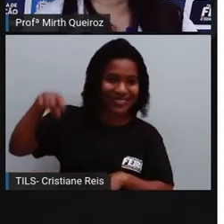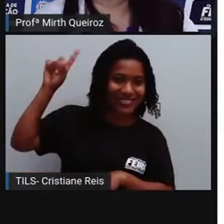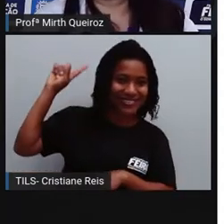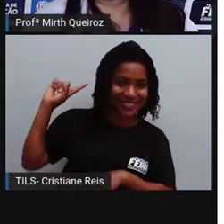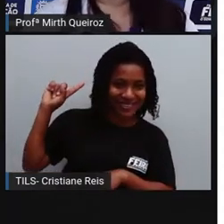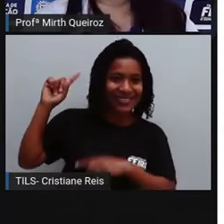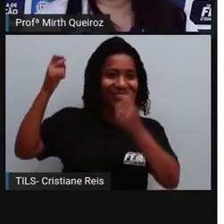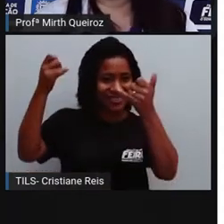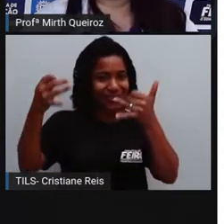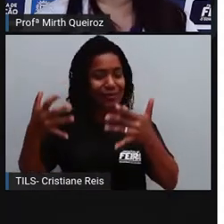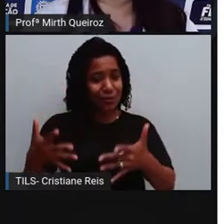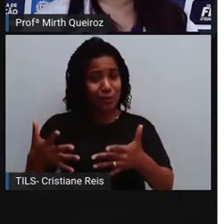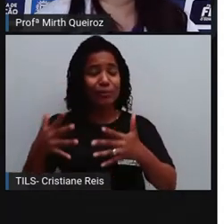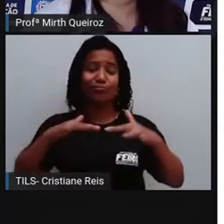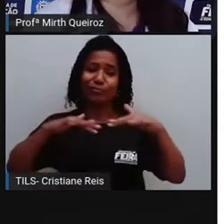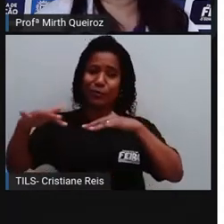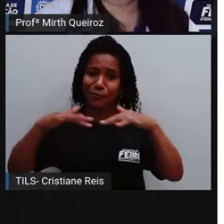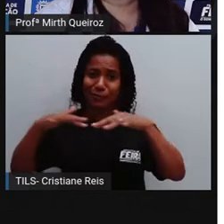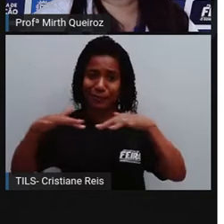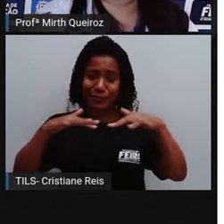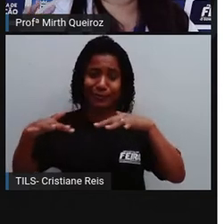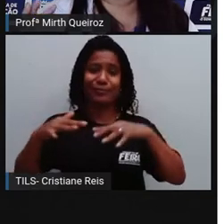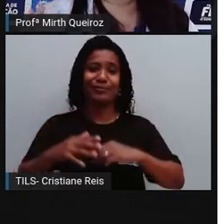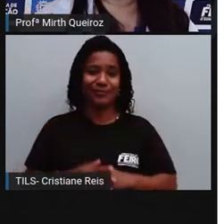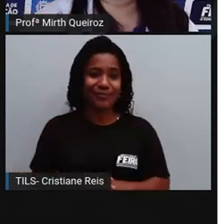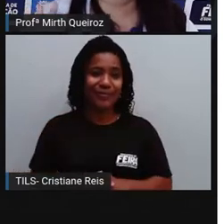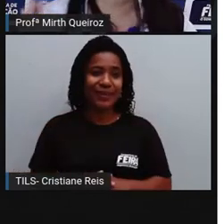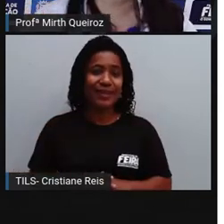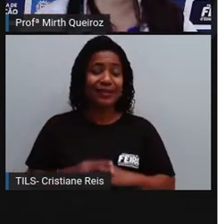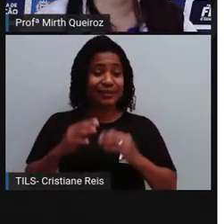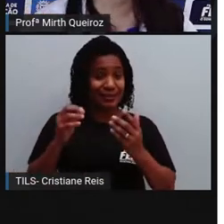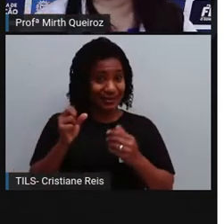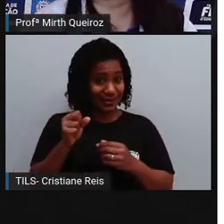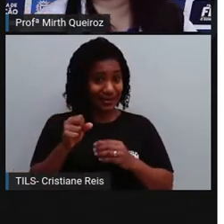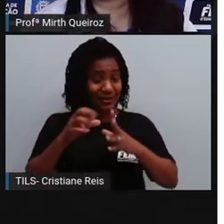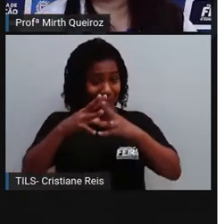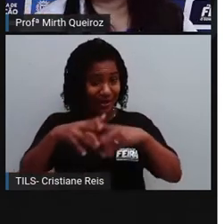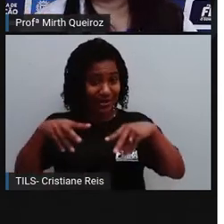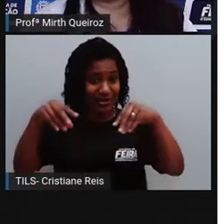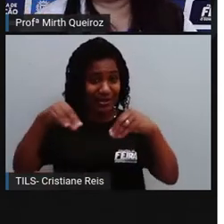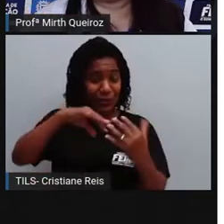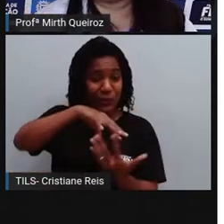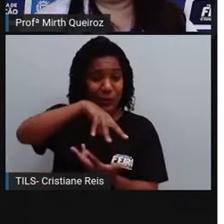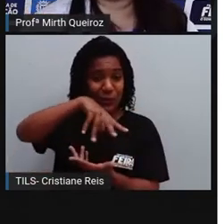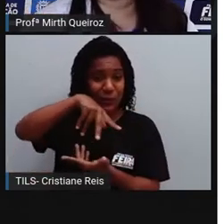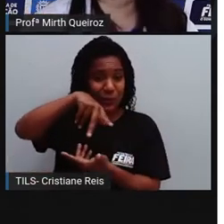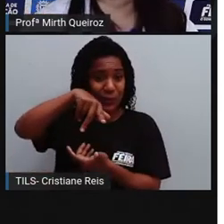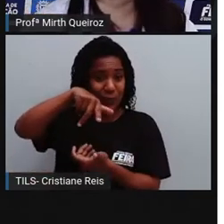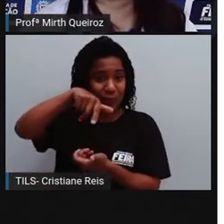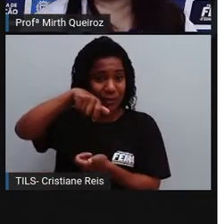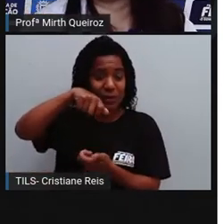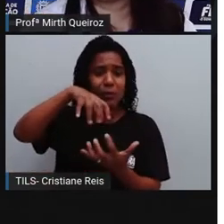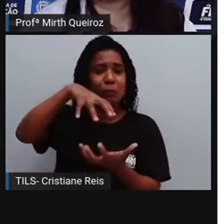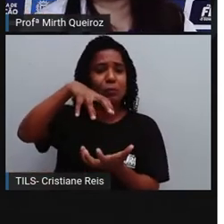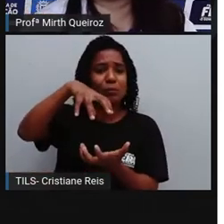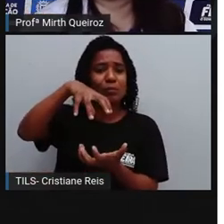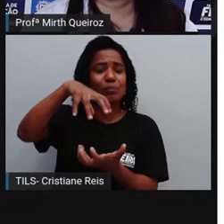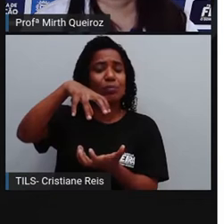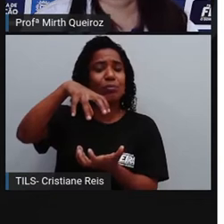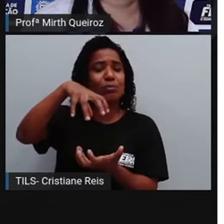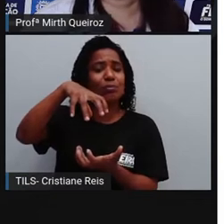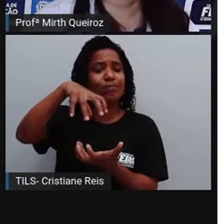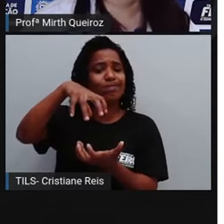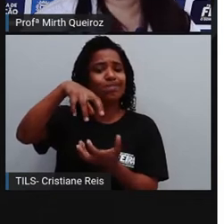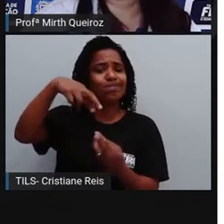relação a esse movimento. Por exemplo, se a Terra não girasse, ela parasse, vamos dizer assim.